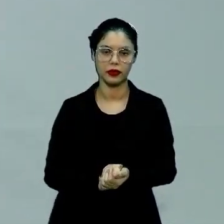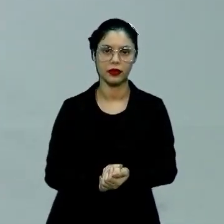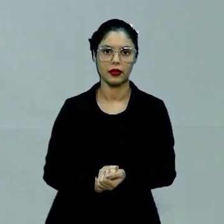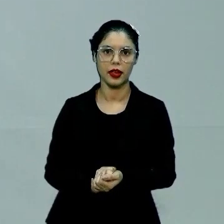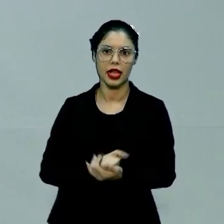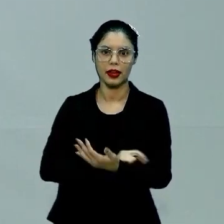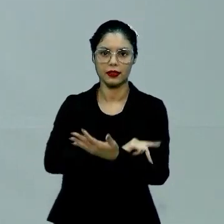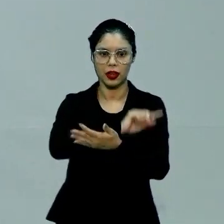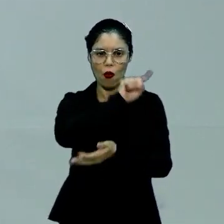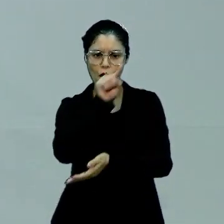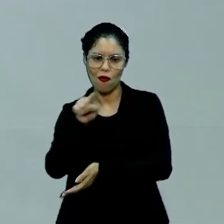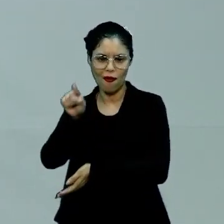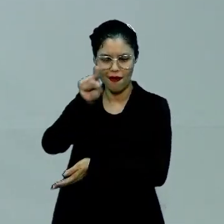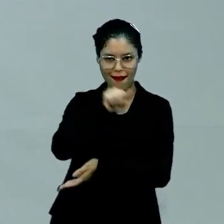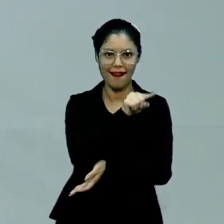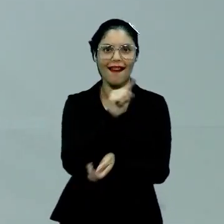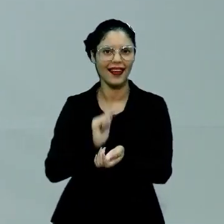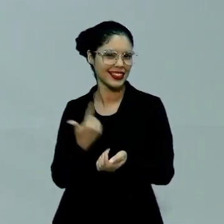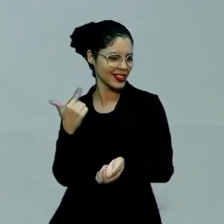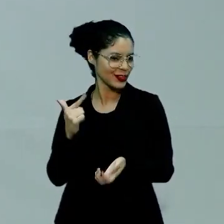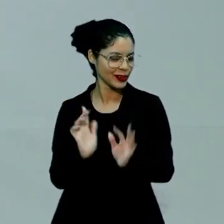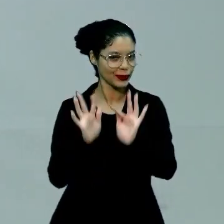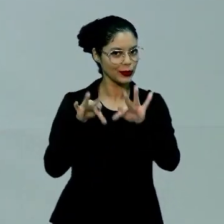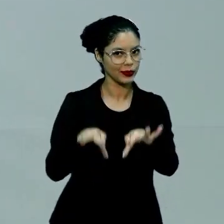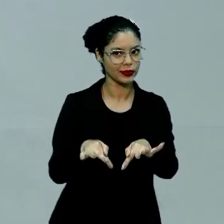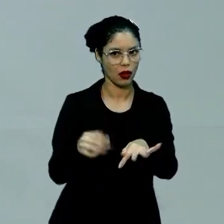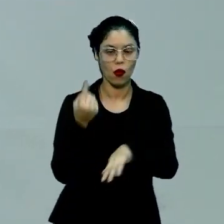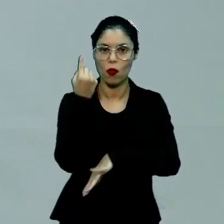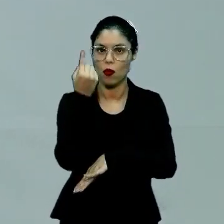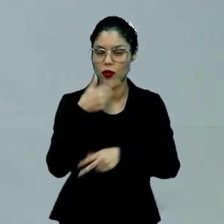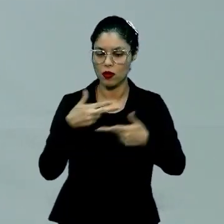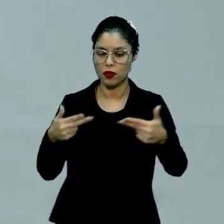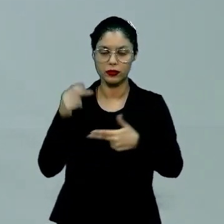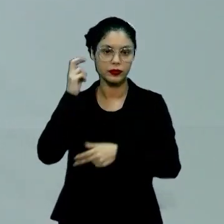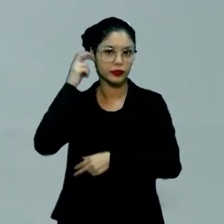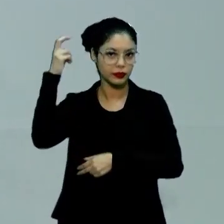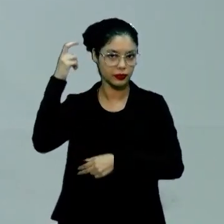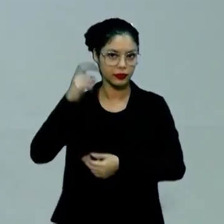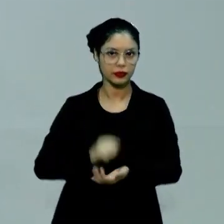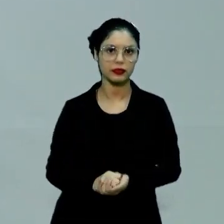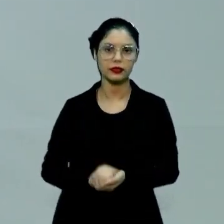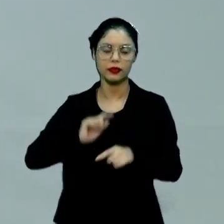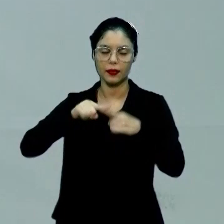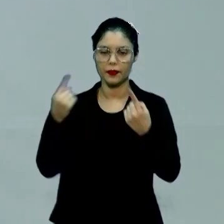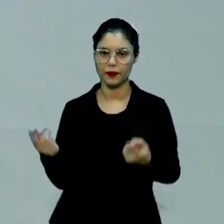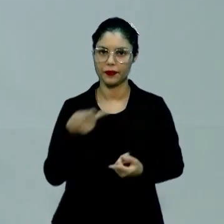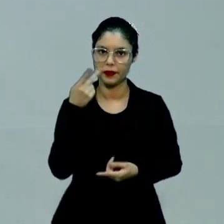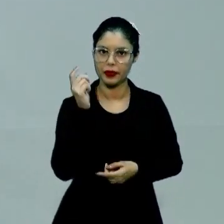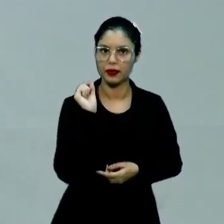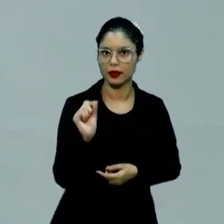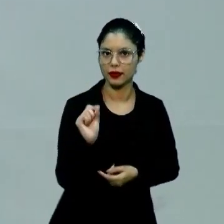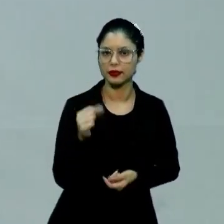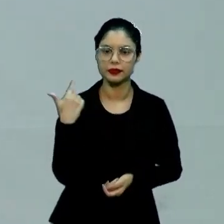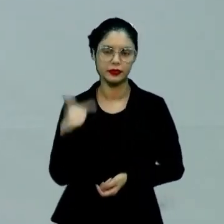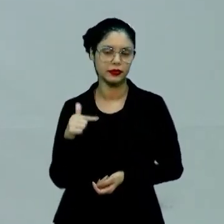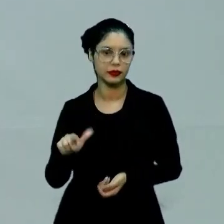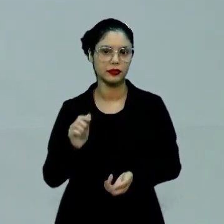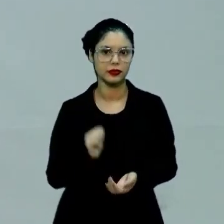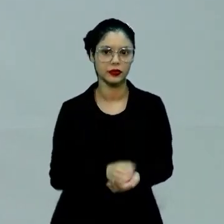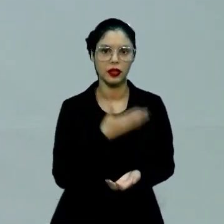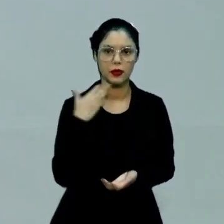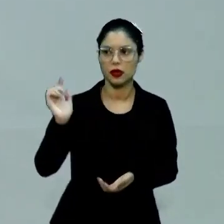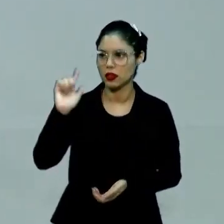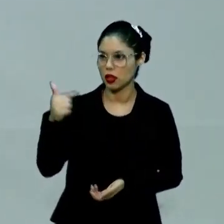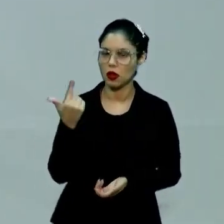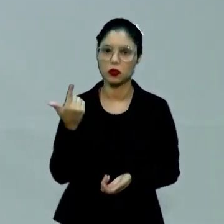Infinitas descobertas. Não existe uma única cultura. O que eu estou dizendo é que não existe cultura melhor